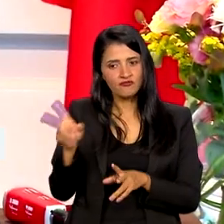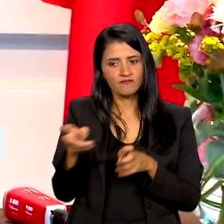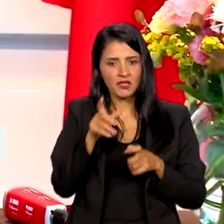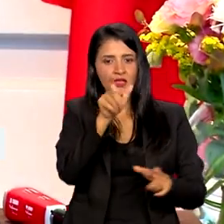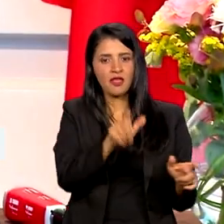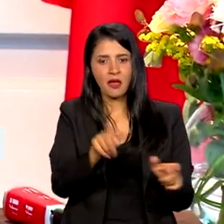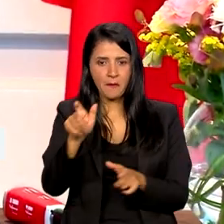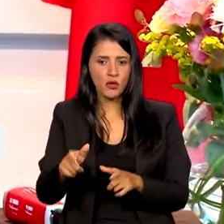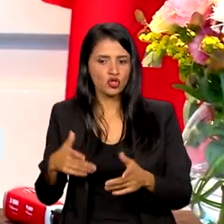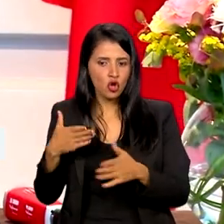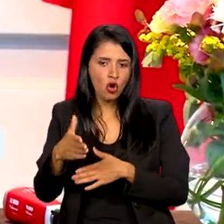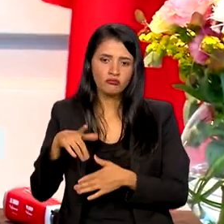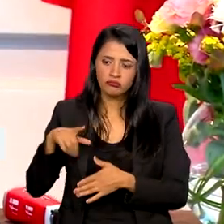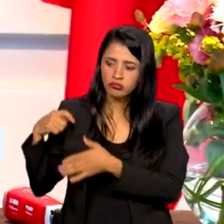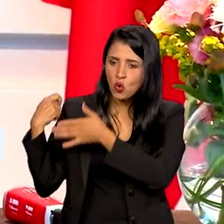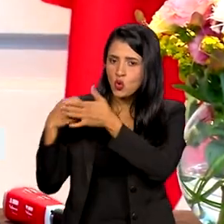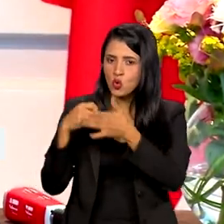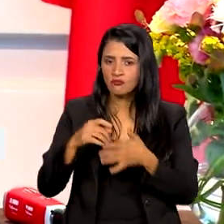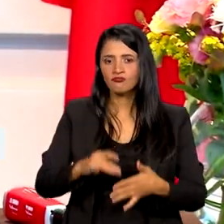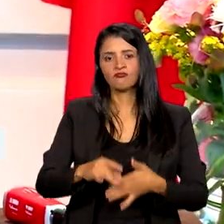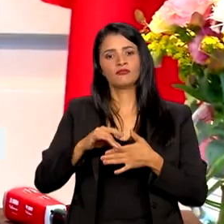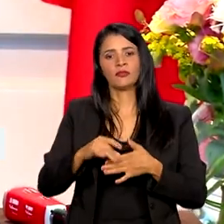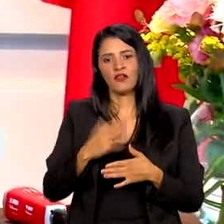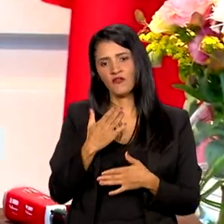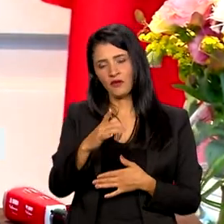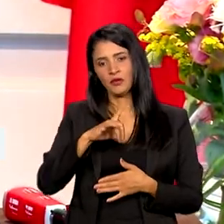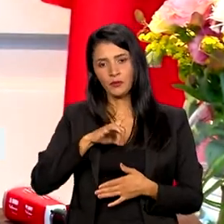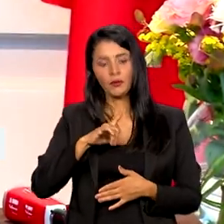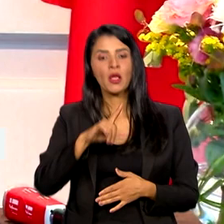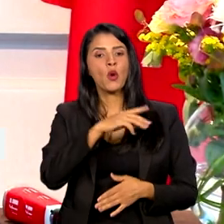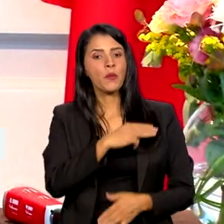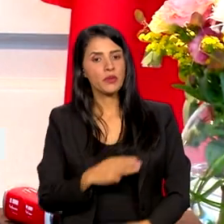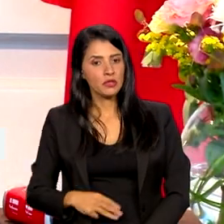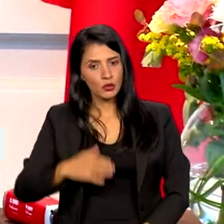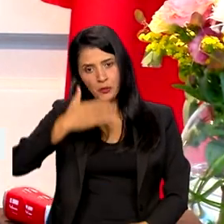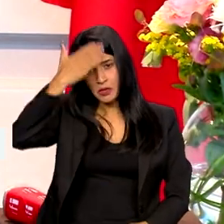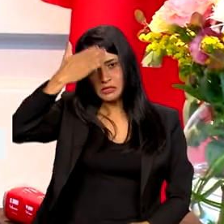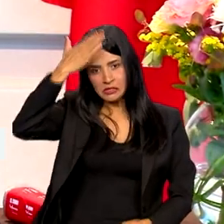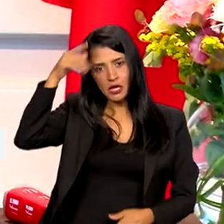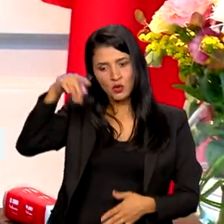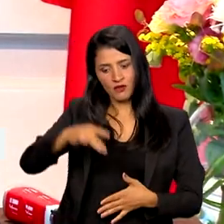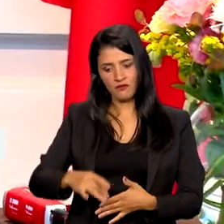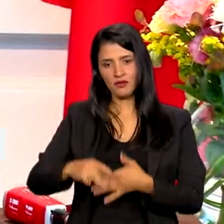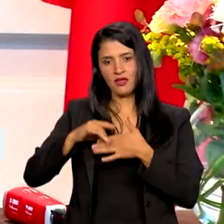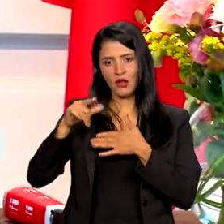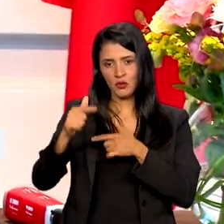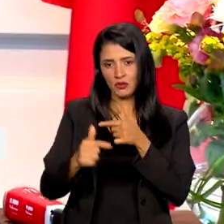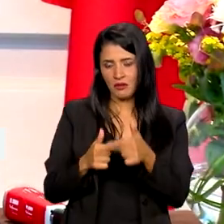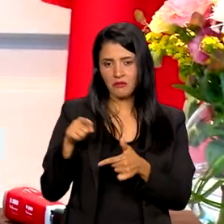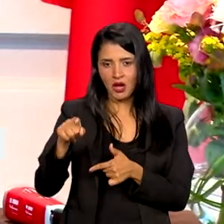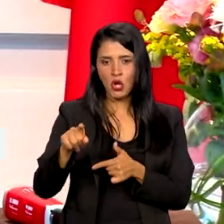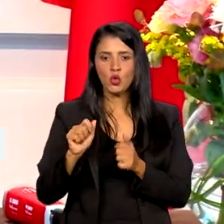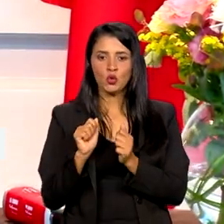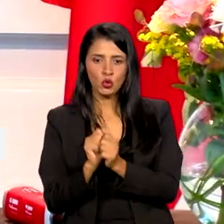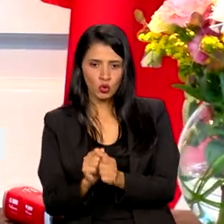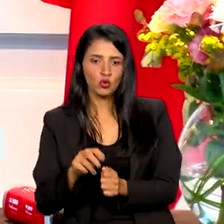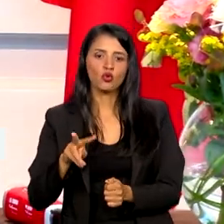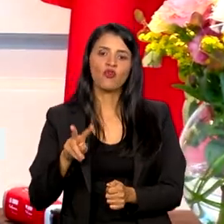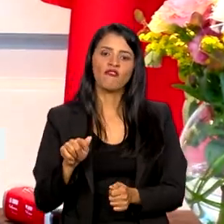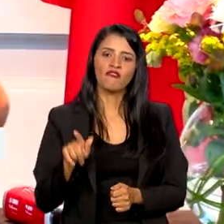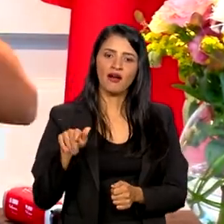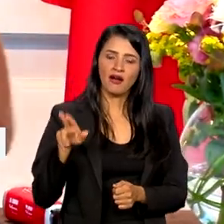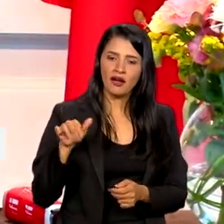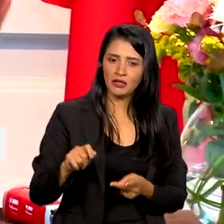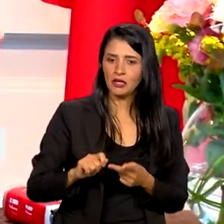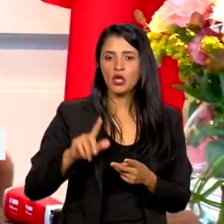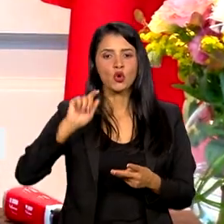pessoas de estarem na luta e estarem à frente. O ministro Márcio Macedo estava conduzindo ali os trabalhos, né? Junto com o Wagner, lá do Silvio,